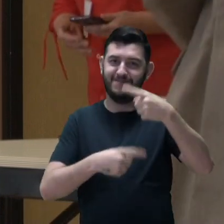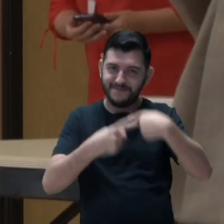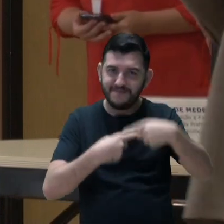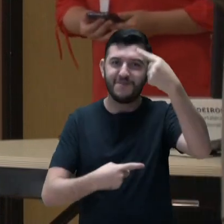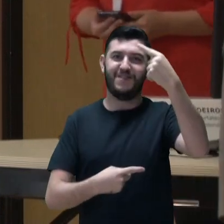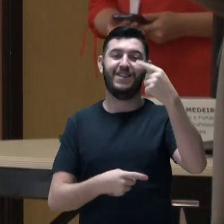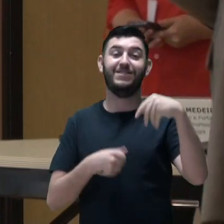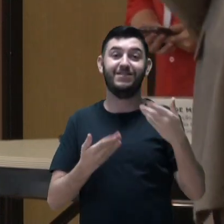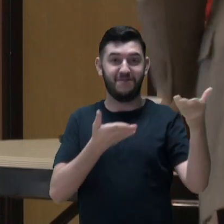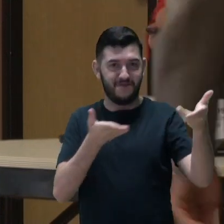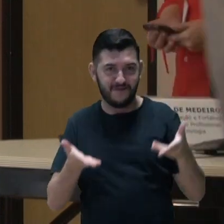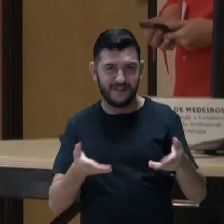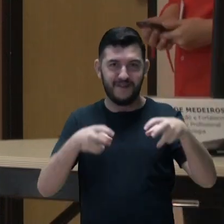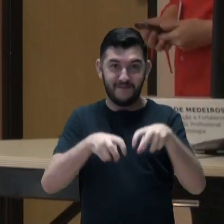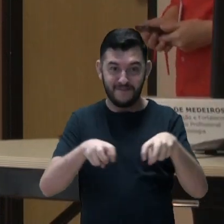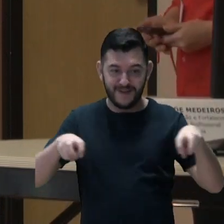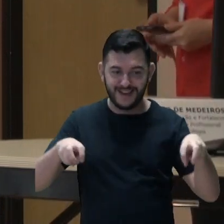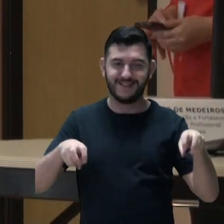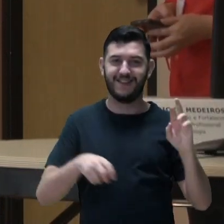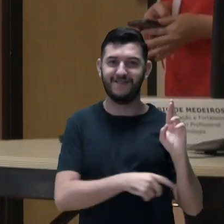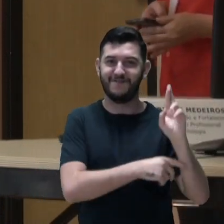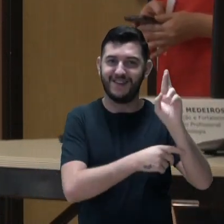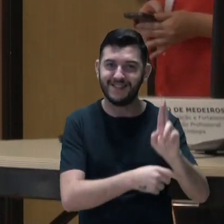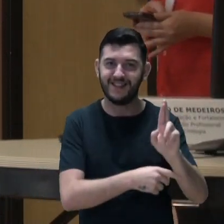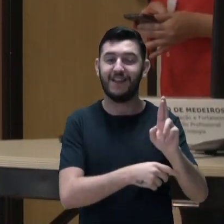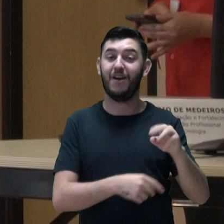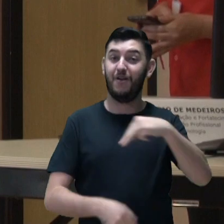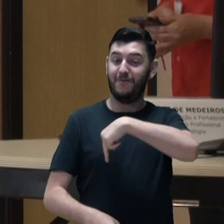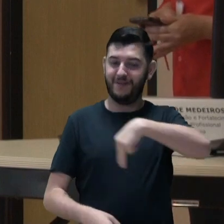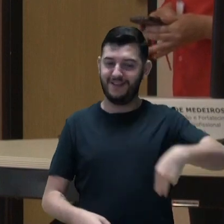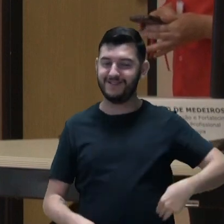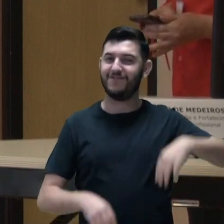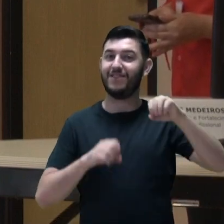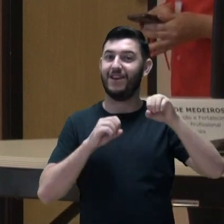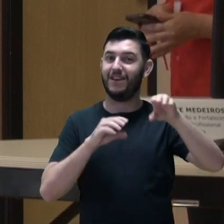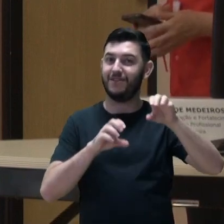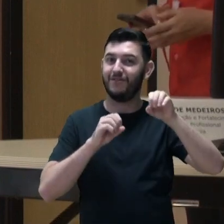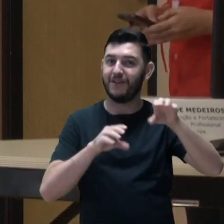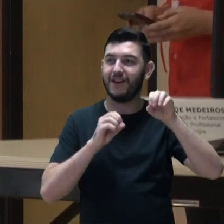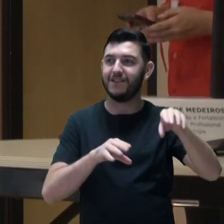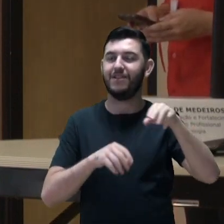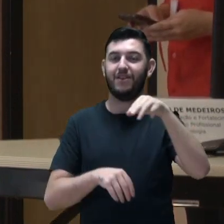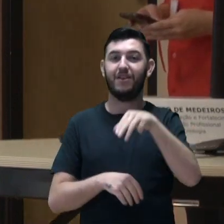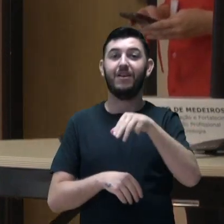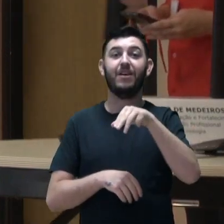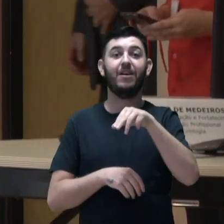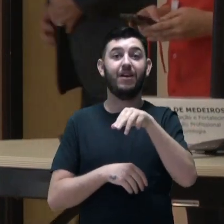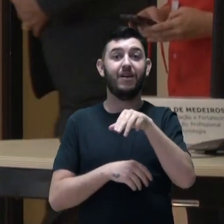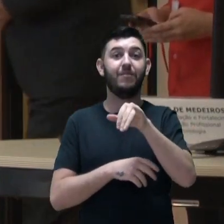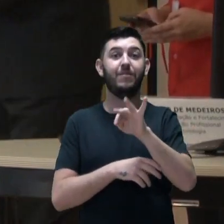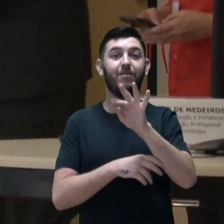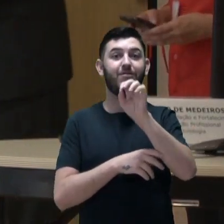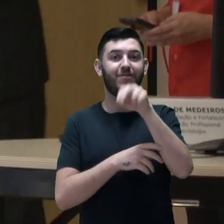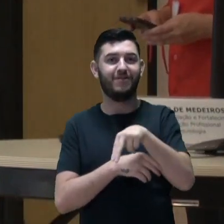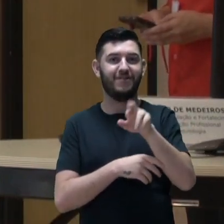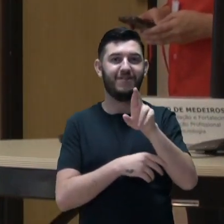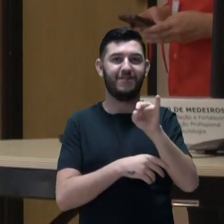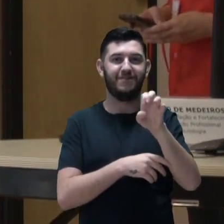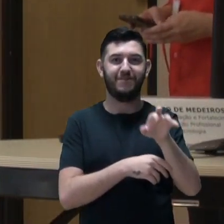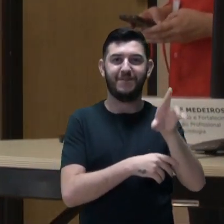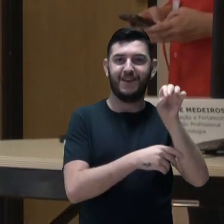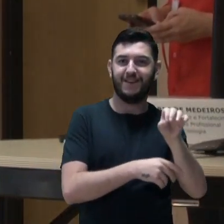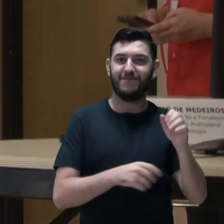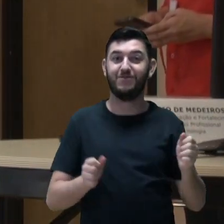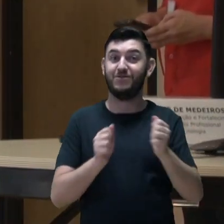Convidamos para compor à mesa o Ministro de Estado da Educação, Milton Ribeiro, acompanhado do Ministro de Estado